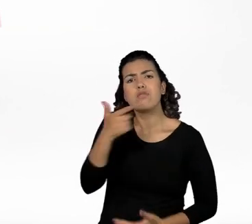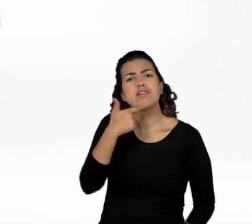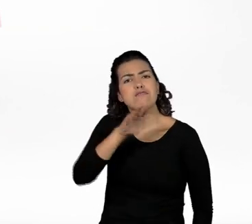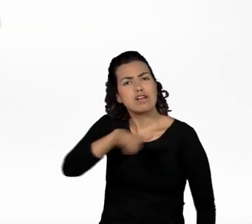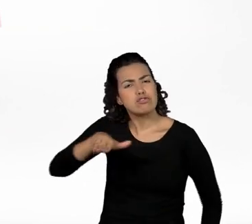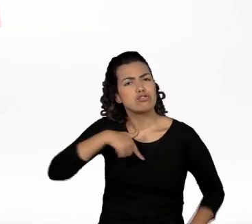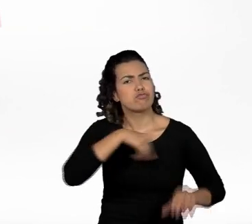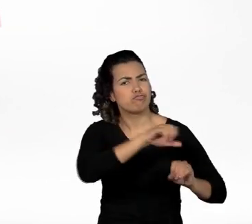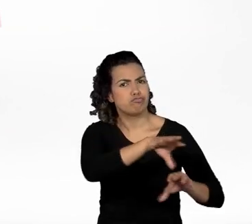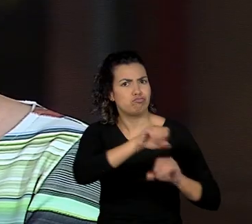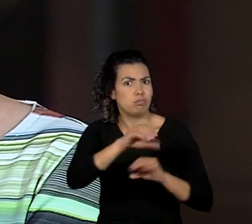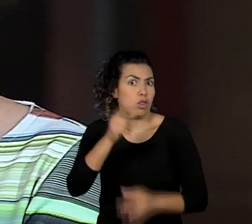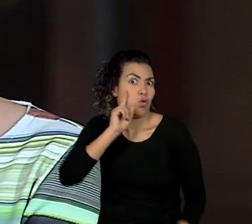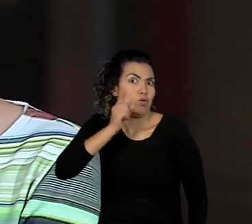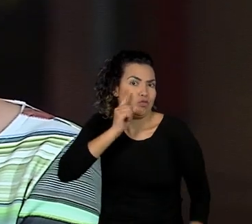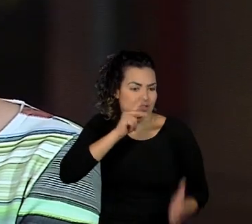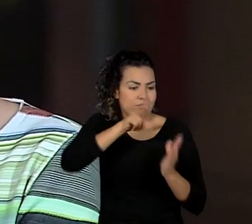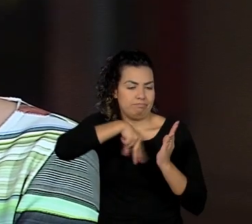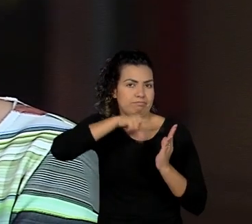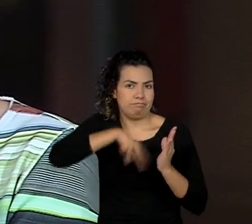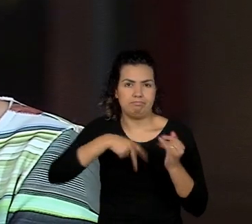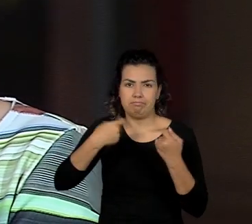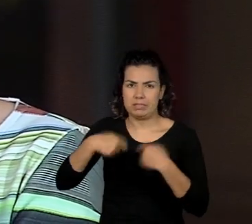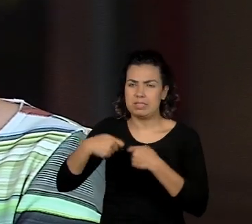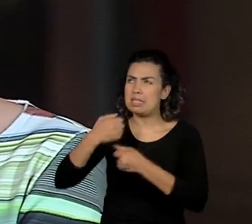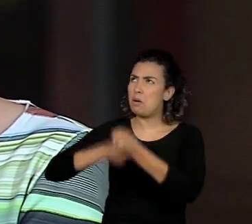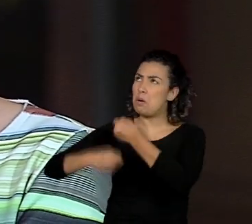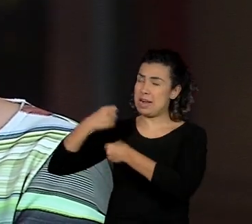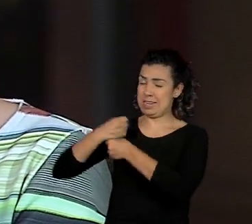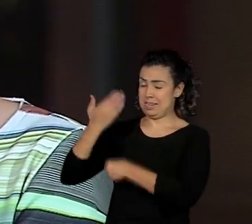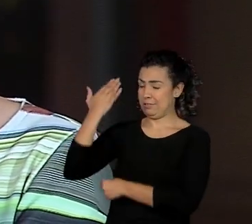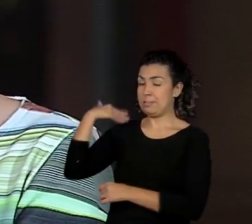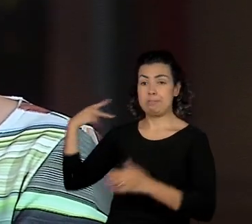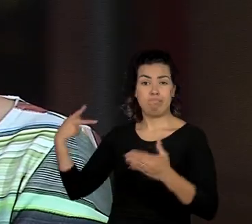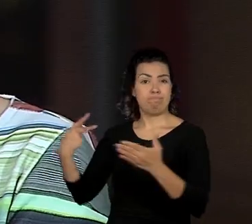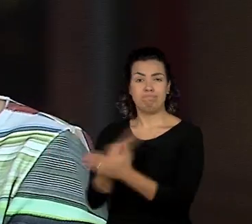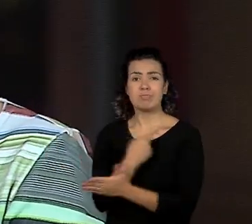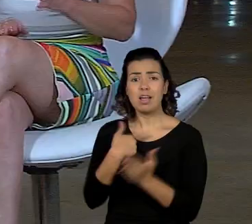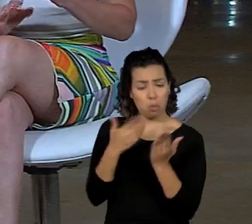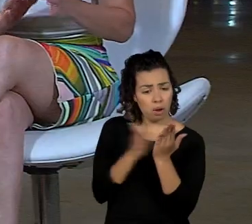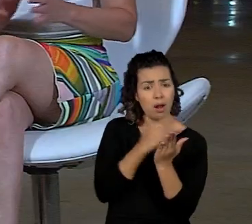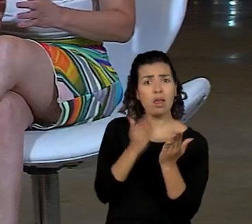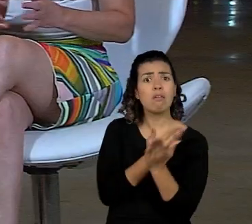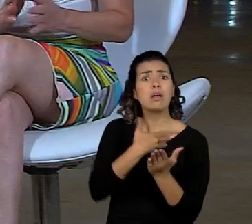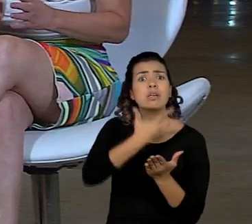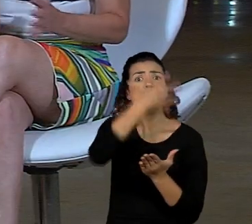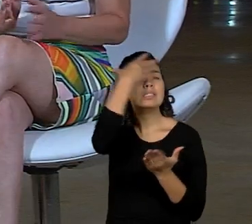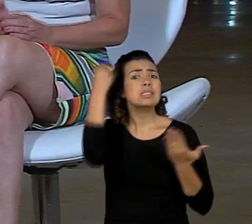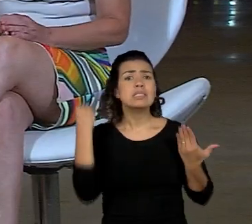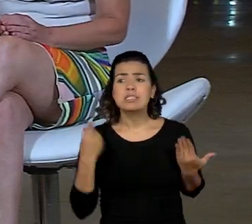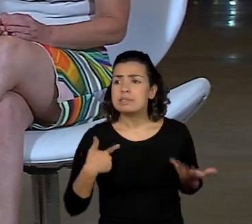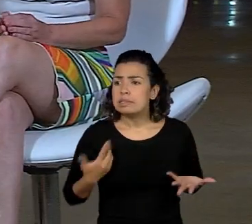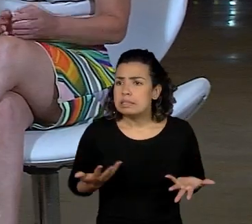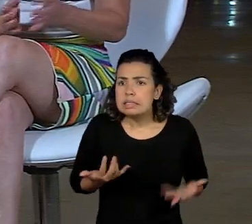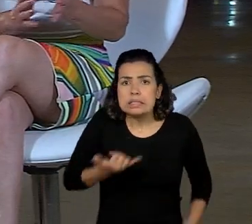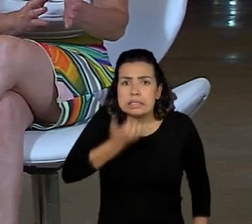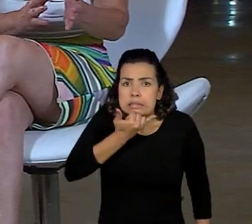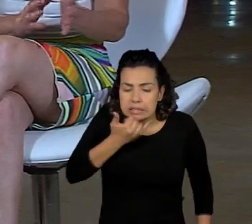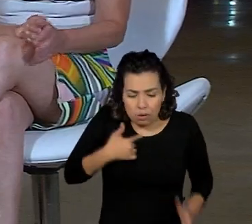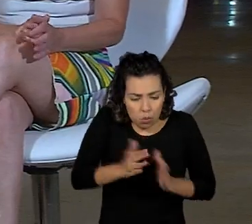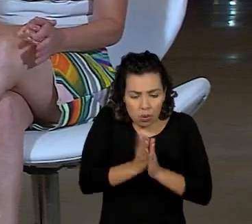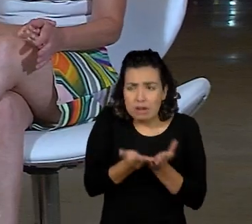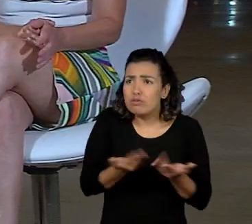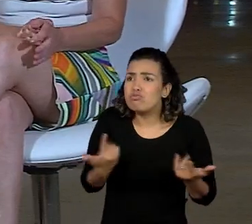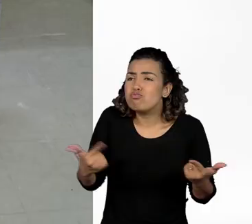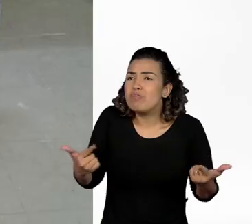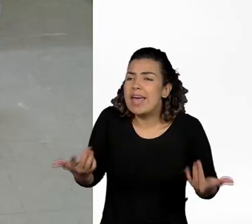a leitura é diária. No ano passado, teve um dia que eu esqueci de levar o livro para a sala de aula. Eu pensei, se a gente não tem uma história, será